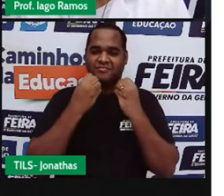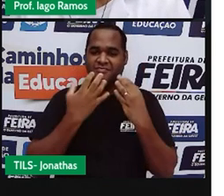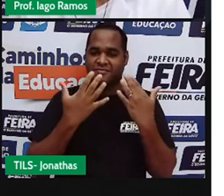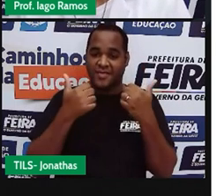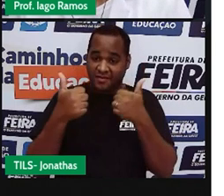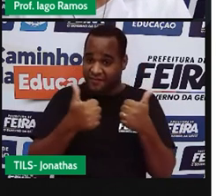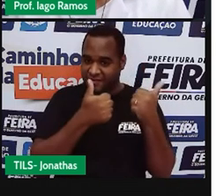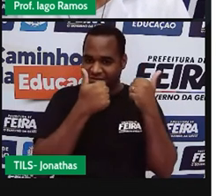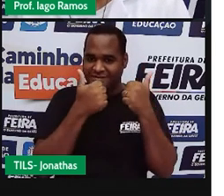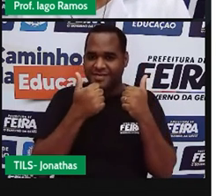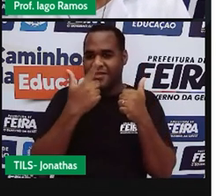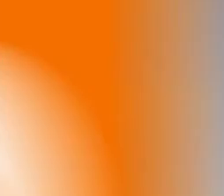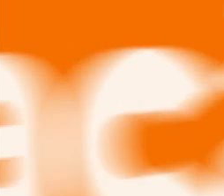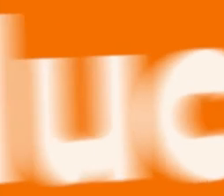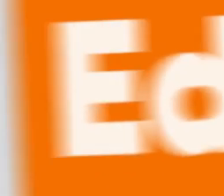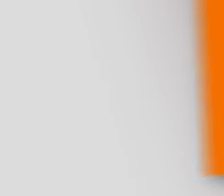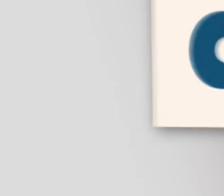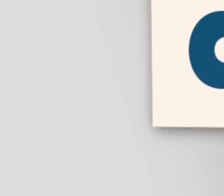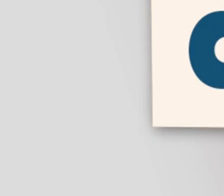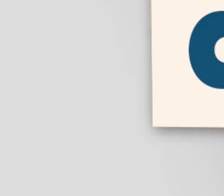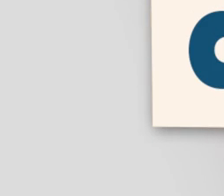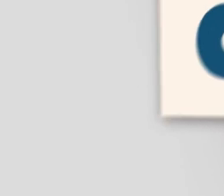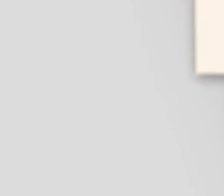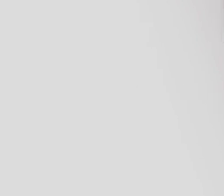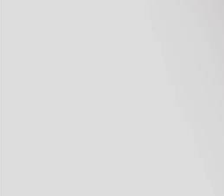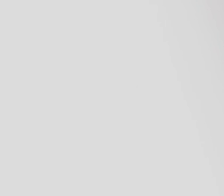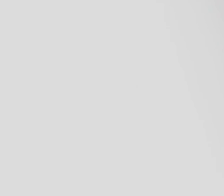Valeu? Até mais! Tchau!